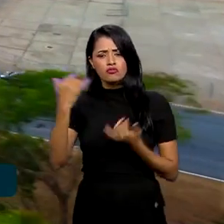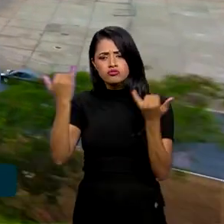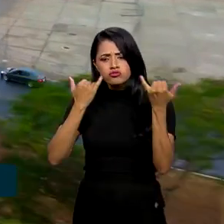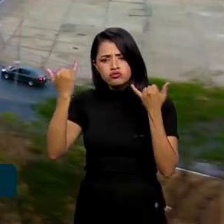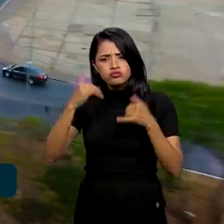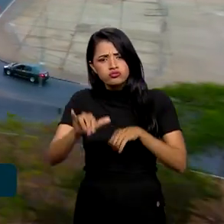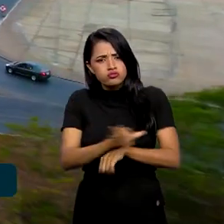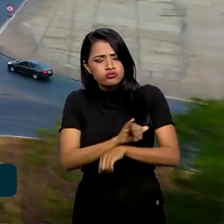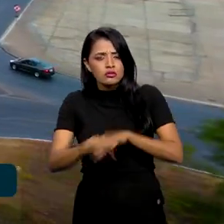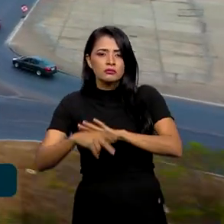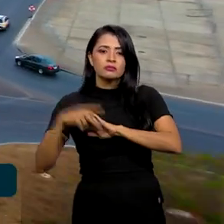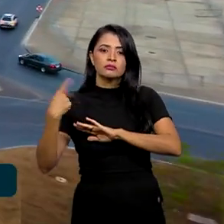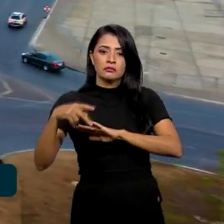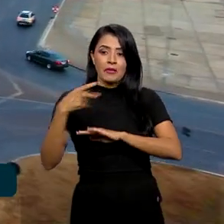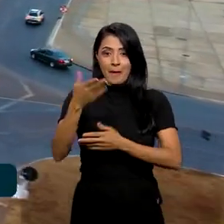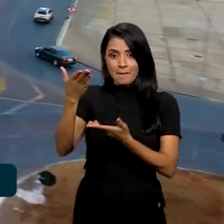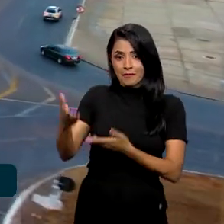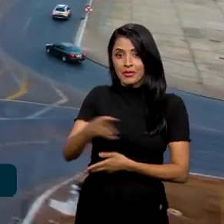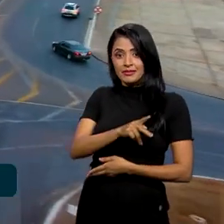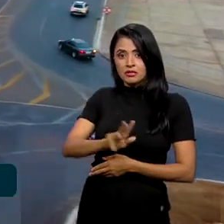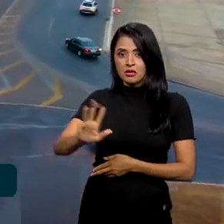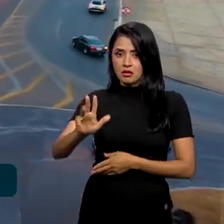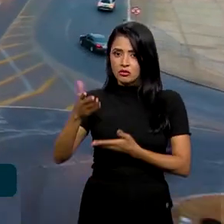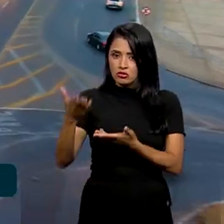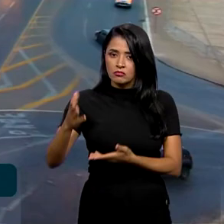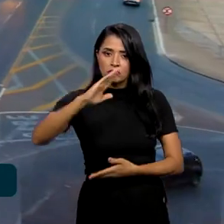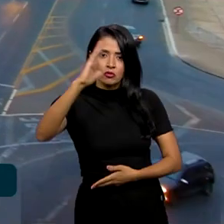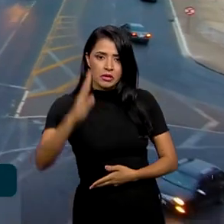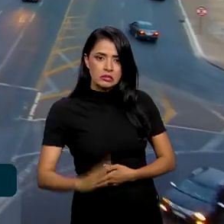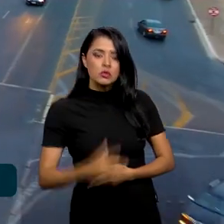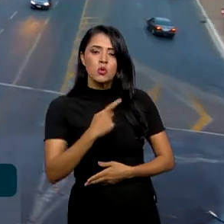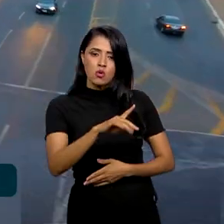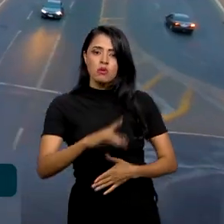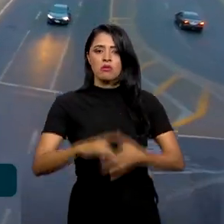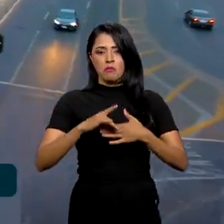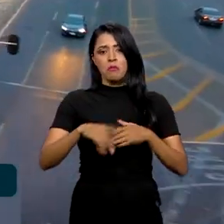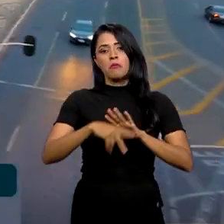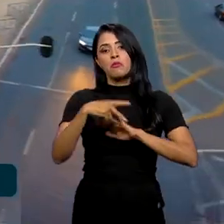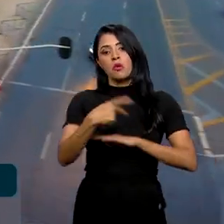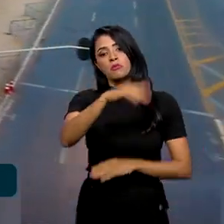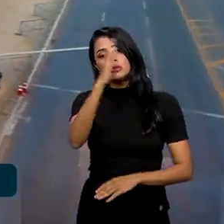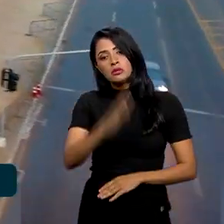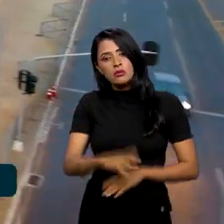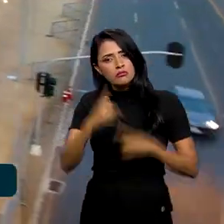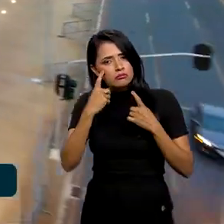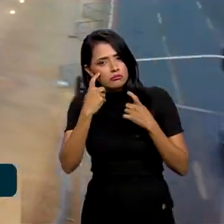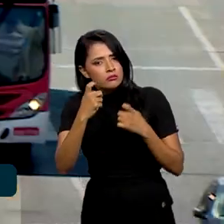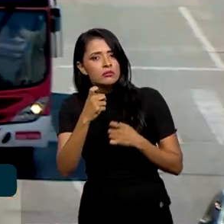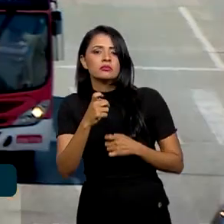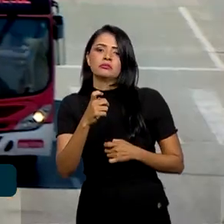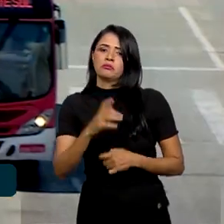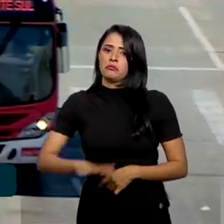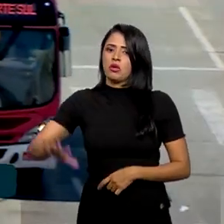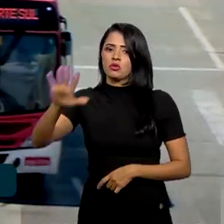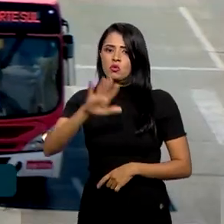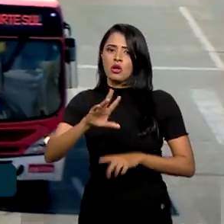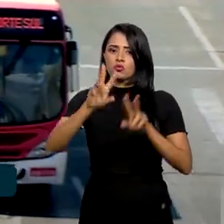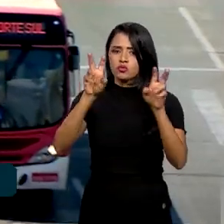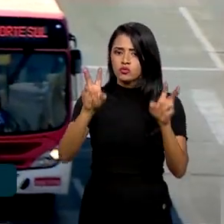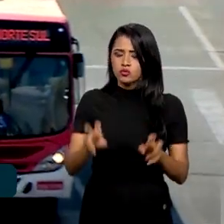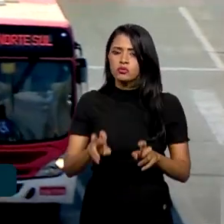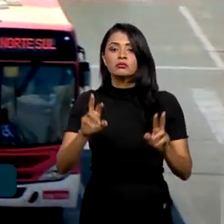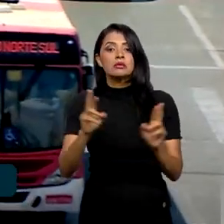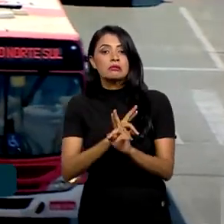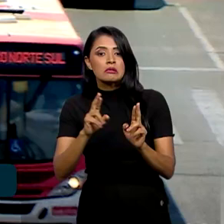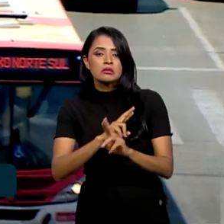estratégicas para o presidente da República e autoridades brasileiras sobre assuntos de interesse nacional, principalmente em